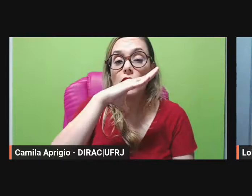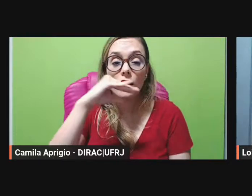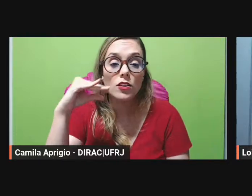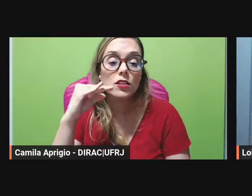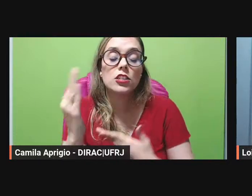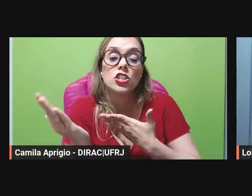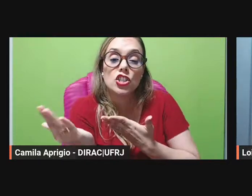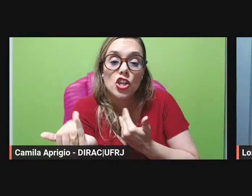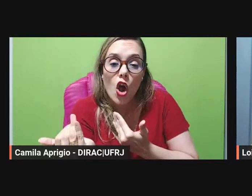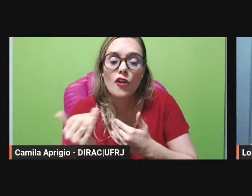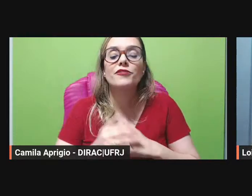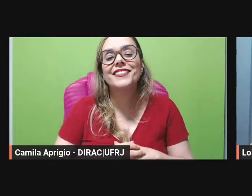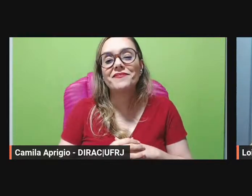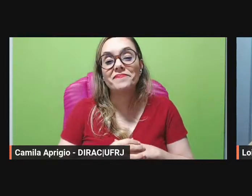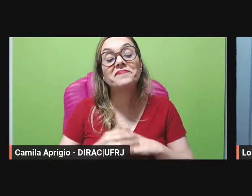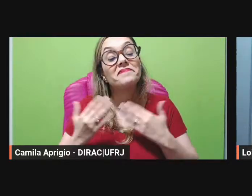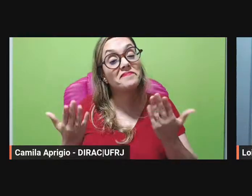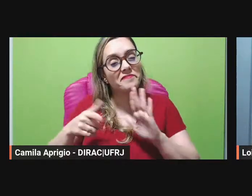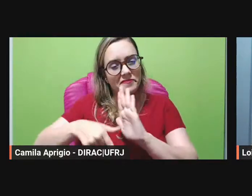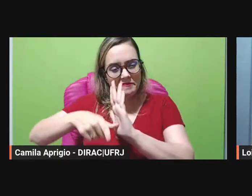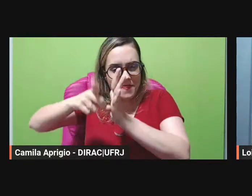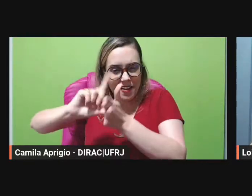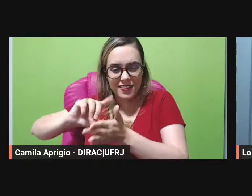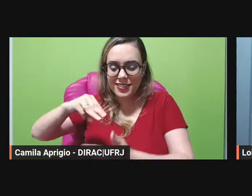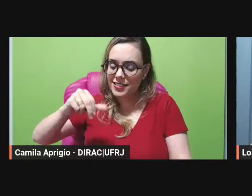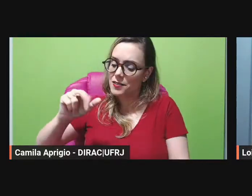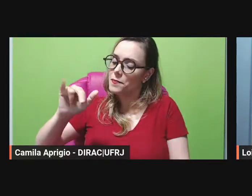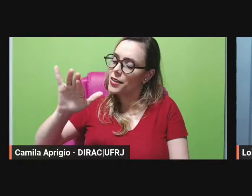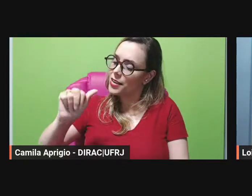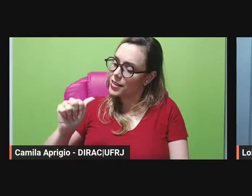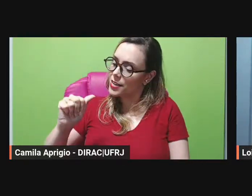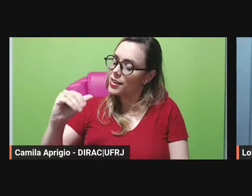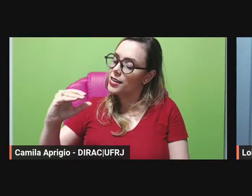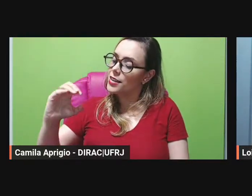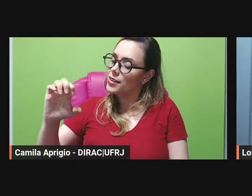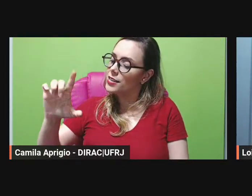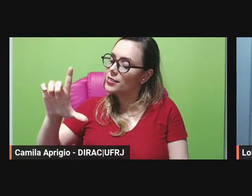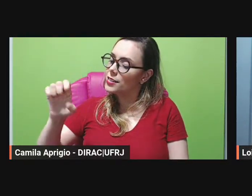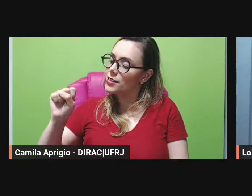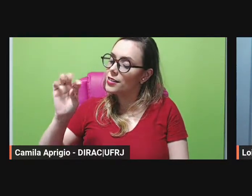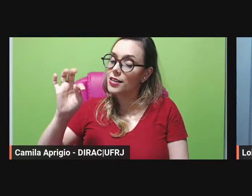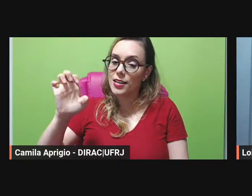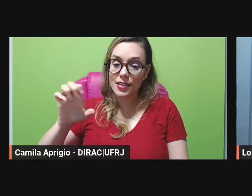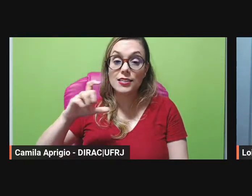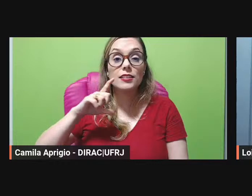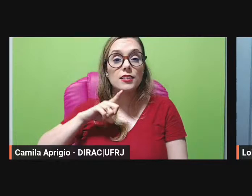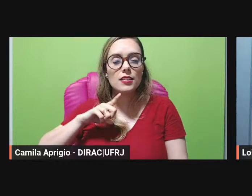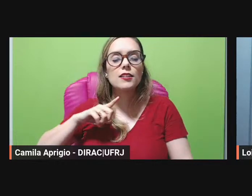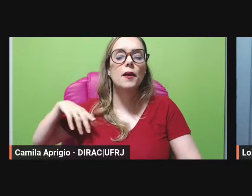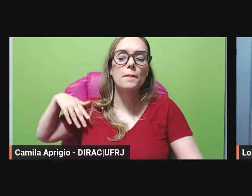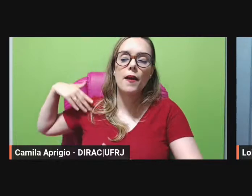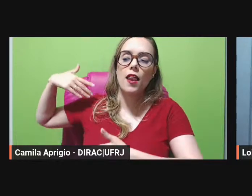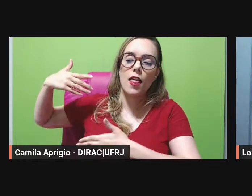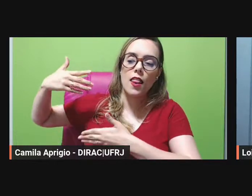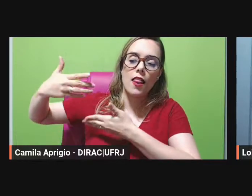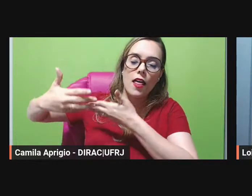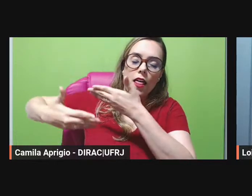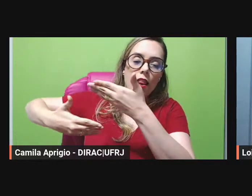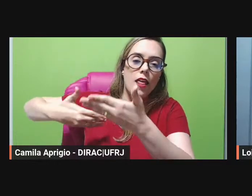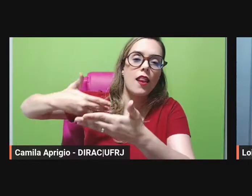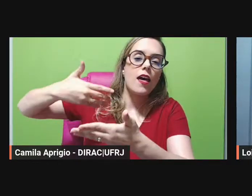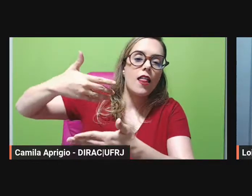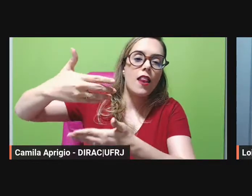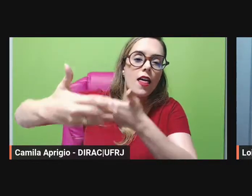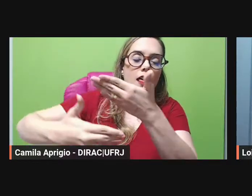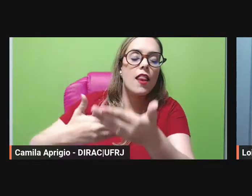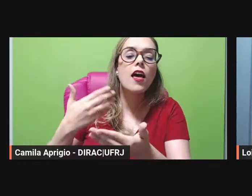maneira bastante interessante o percurso de surgimento como é que a fábula ela